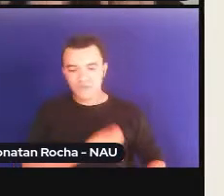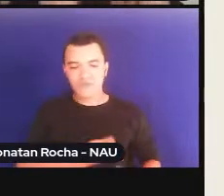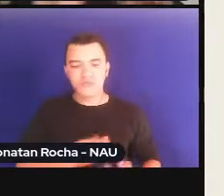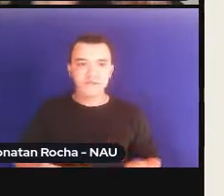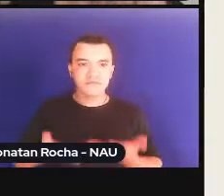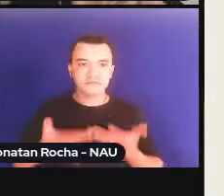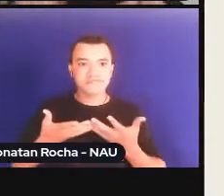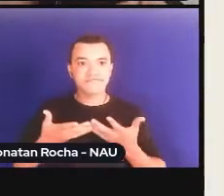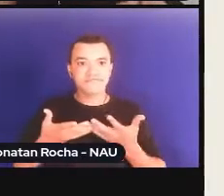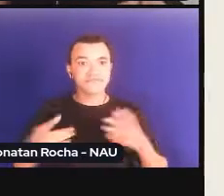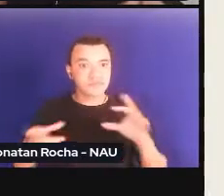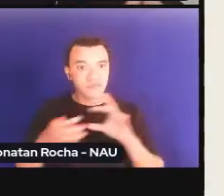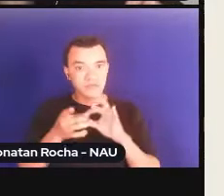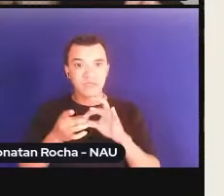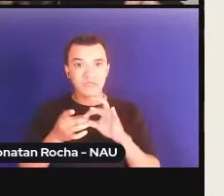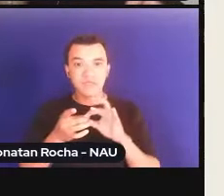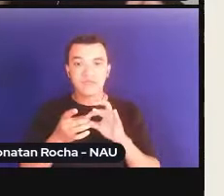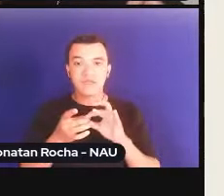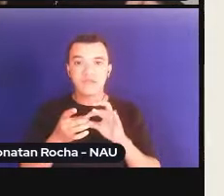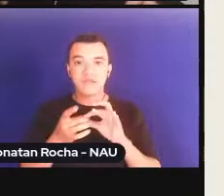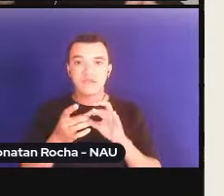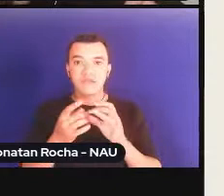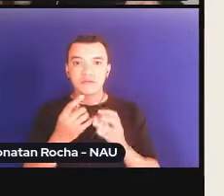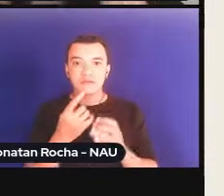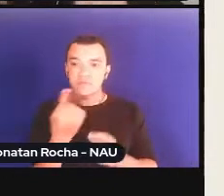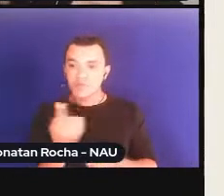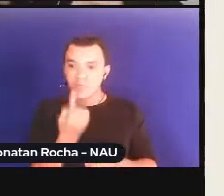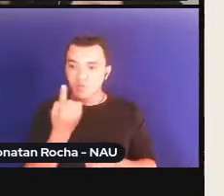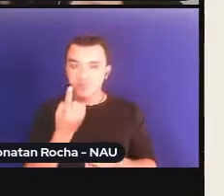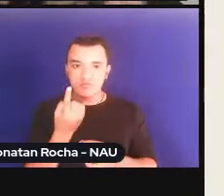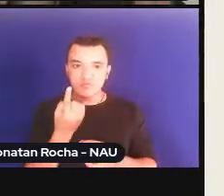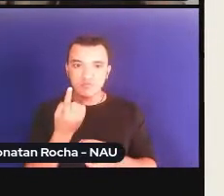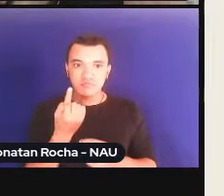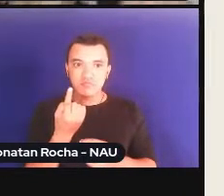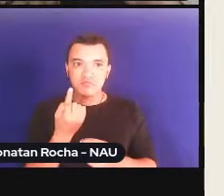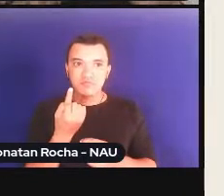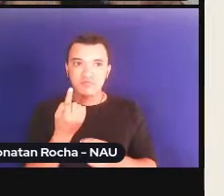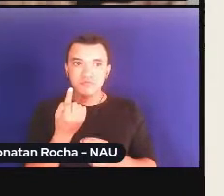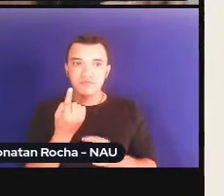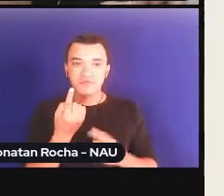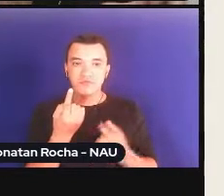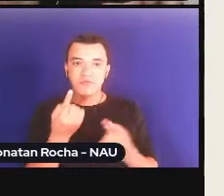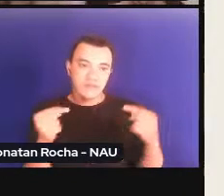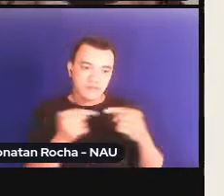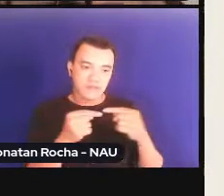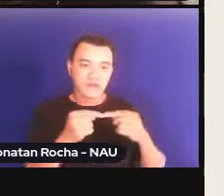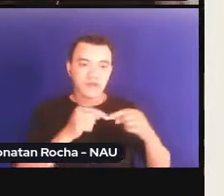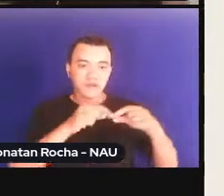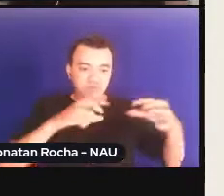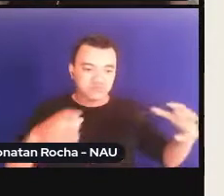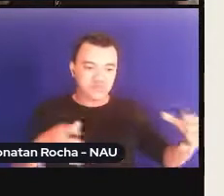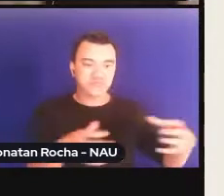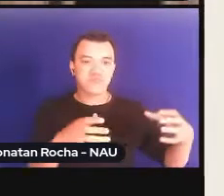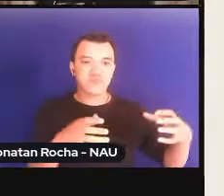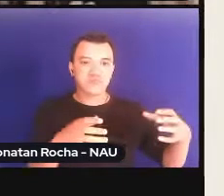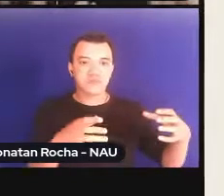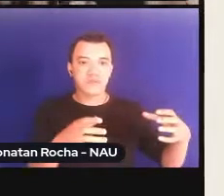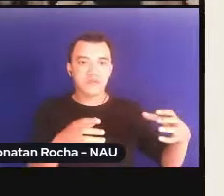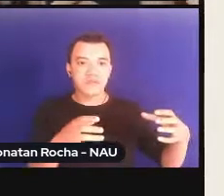Isso, afirmado em um meio coletivo, afirmado em meio a uma